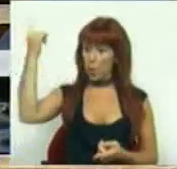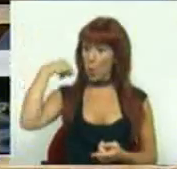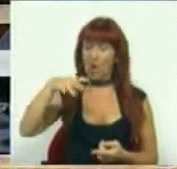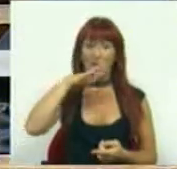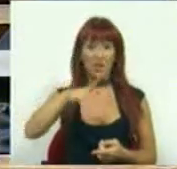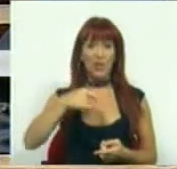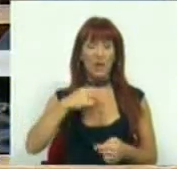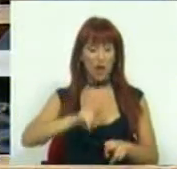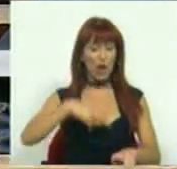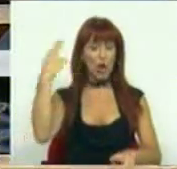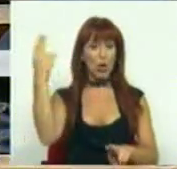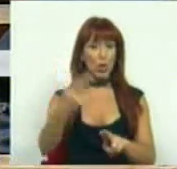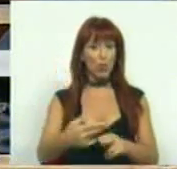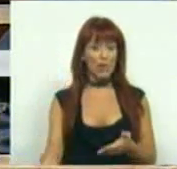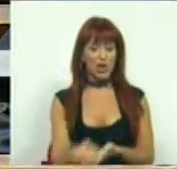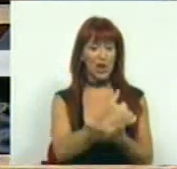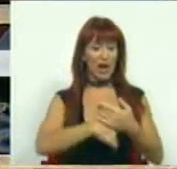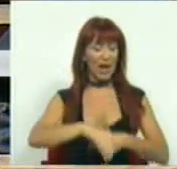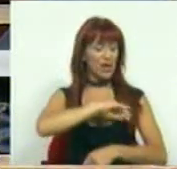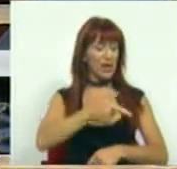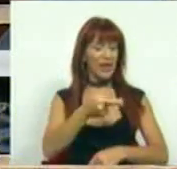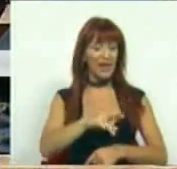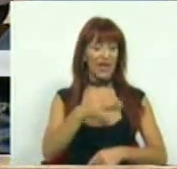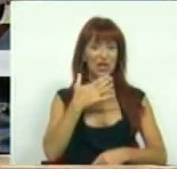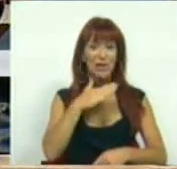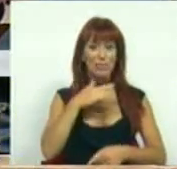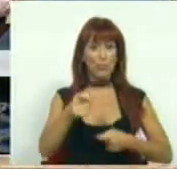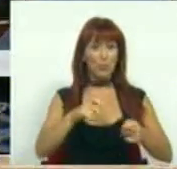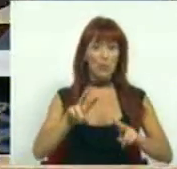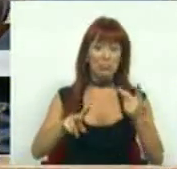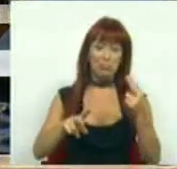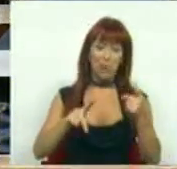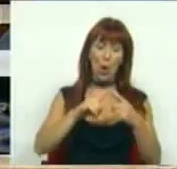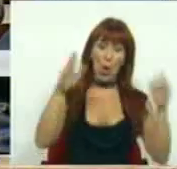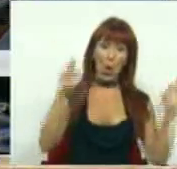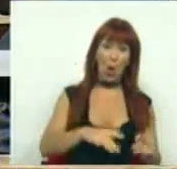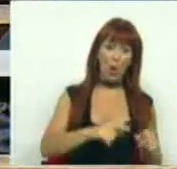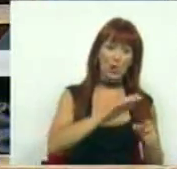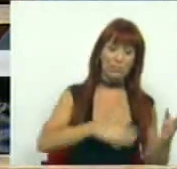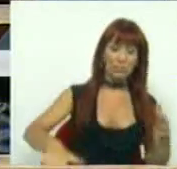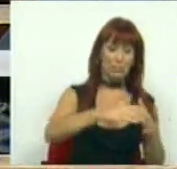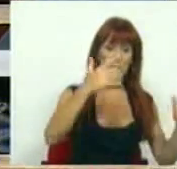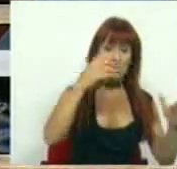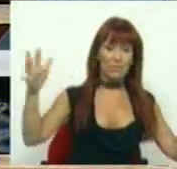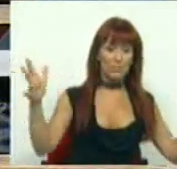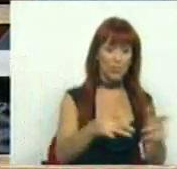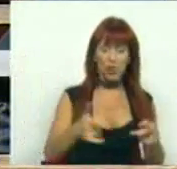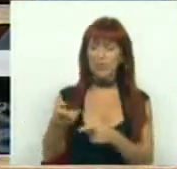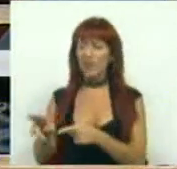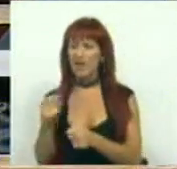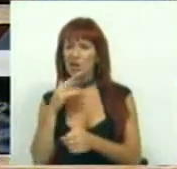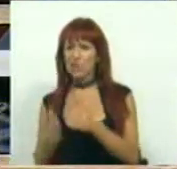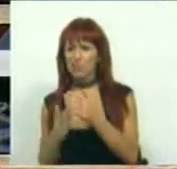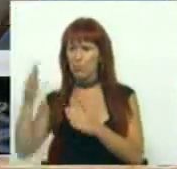que vão duplicar a receita das taxas moderadoras, das duas uma, se reduzem o universo é porque as taxas moderadoras vão